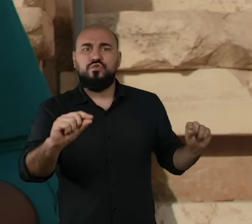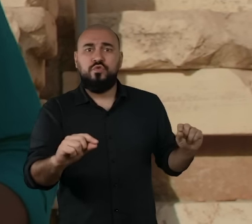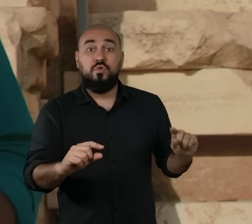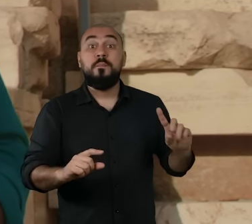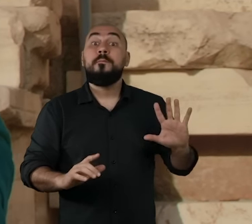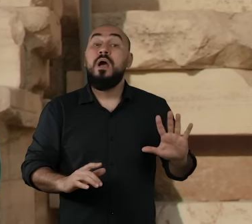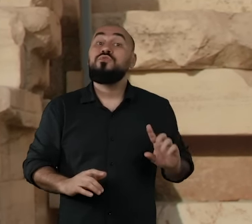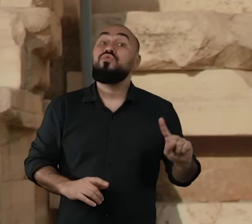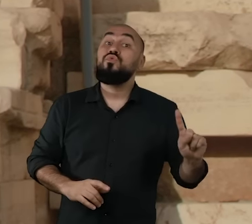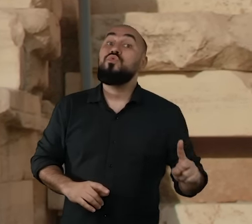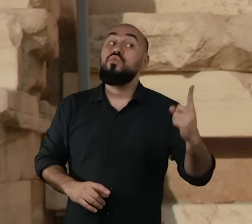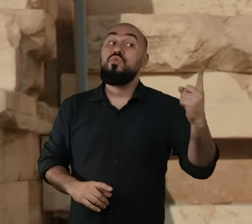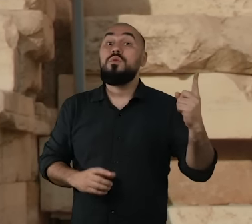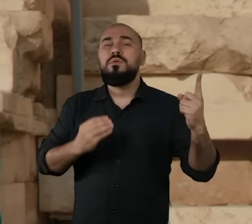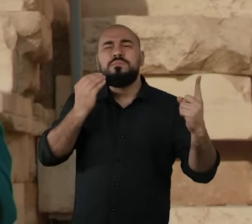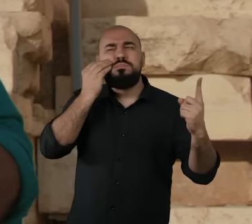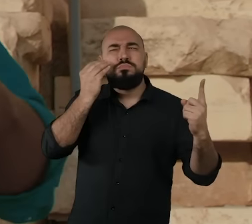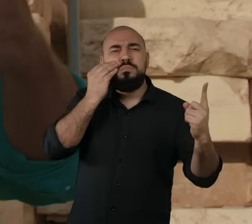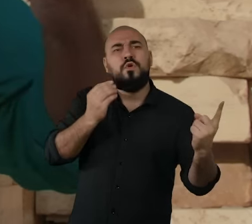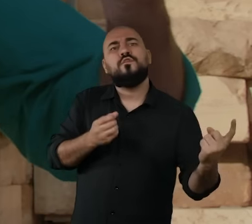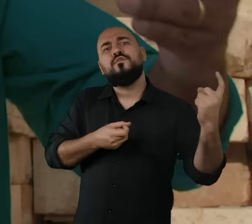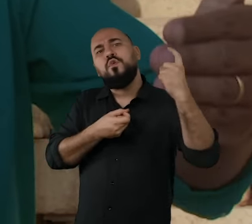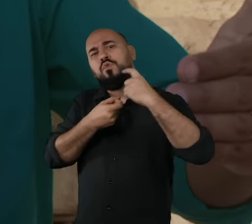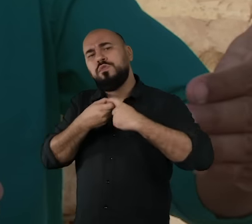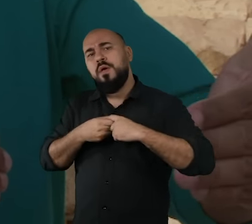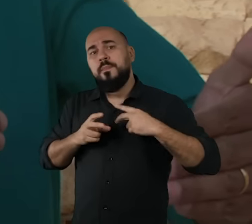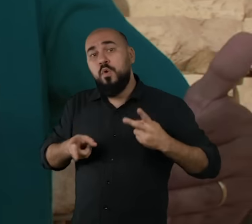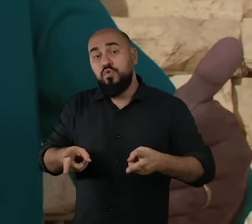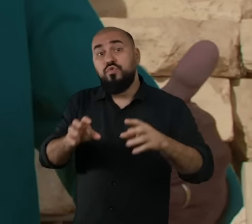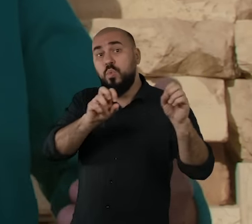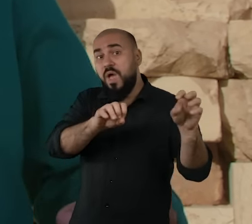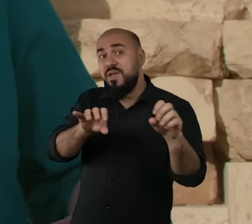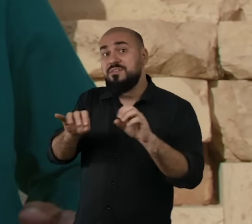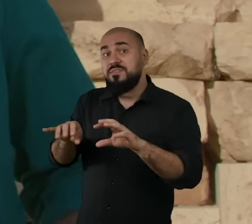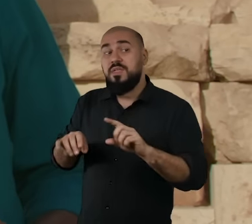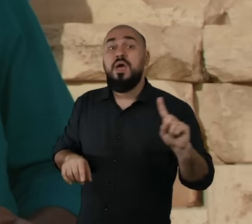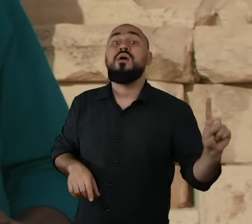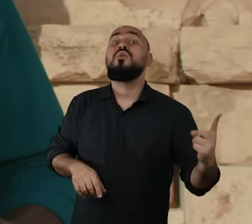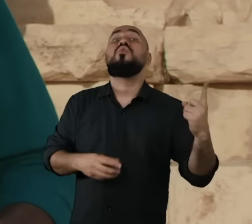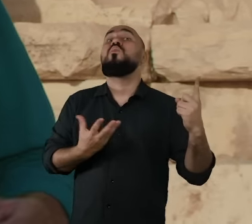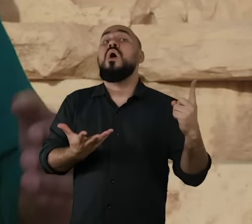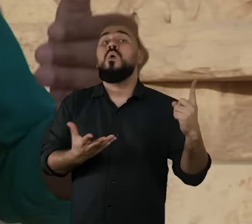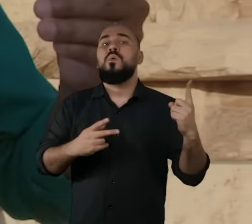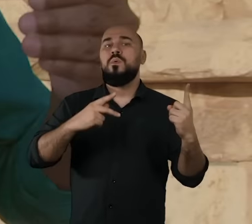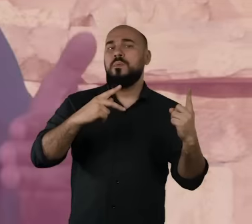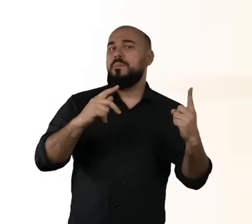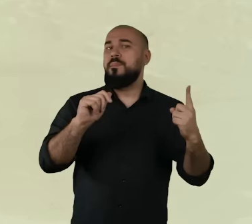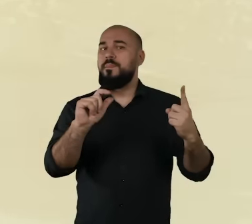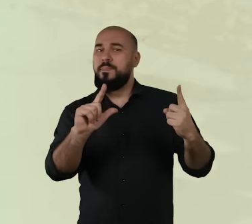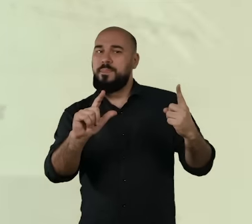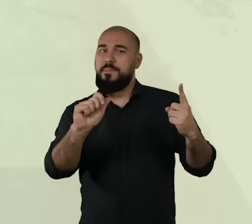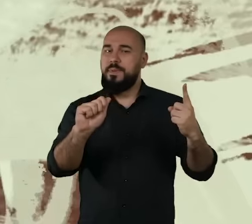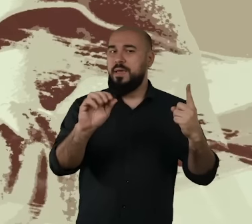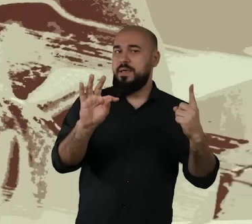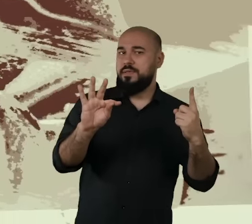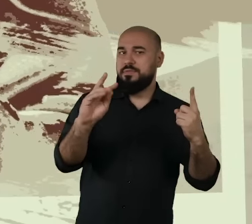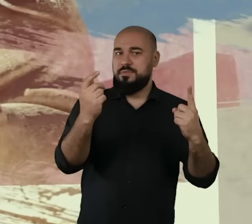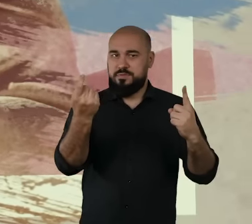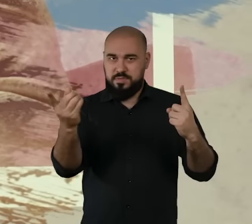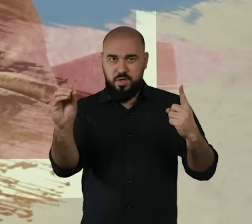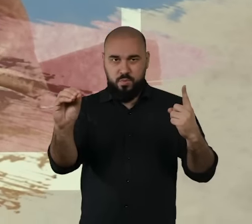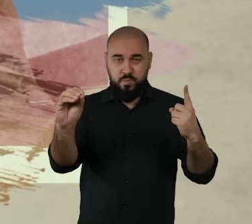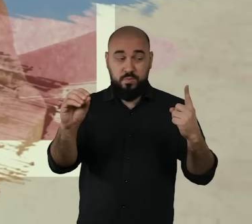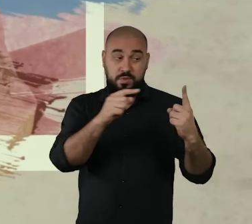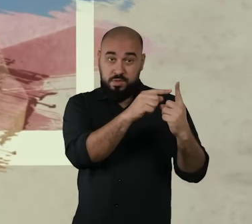resolveu voltar tempos depois para dar continuidade aos ensinos de Sócrates. Quem foi este? Platão, que fundou